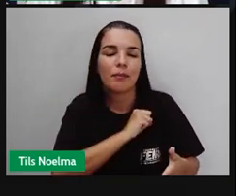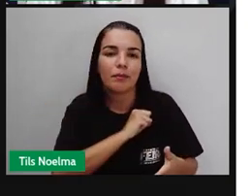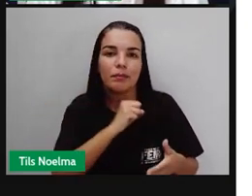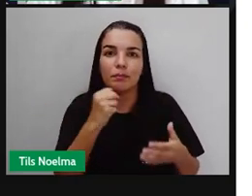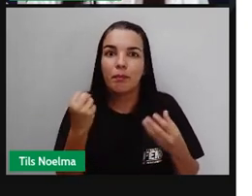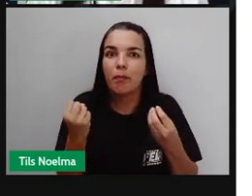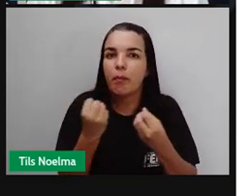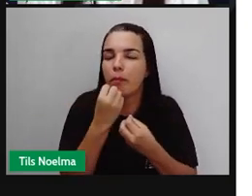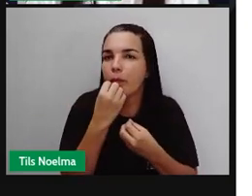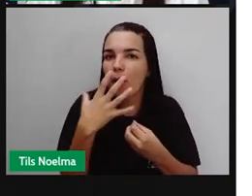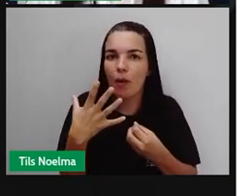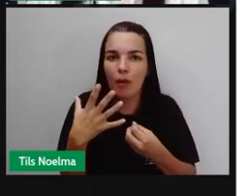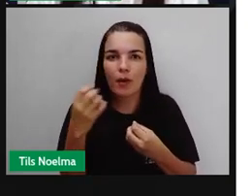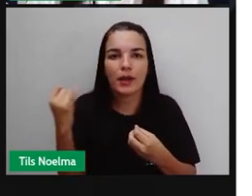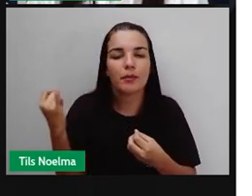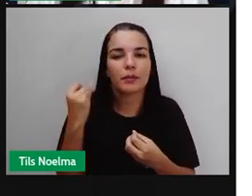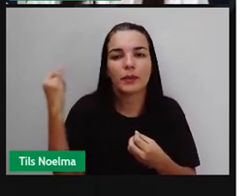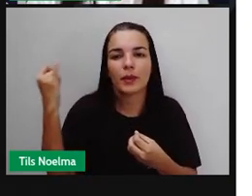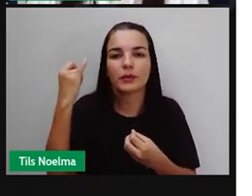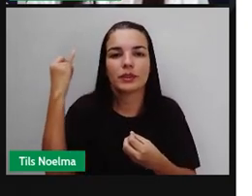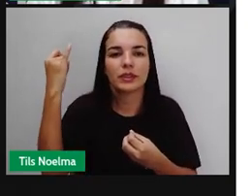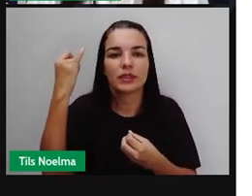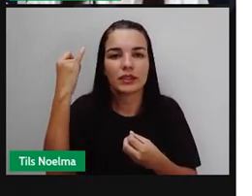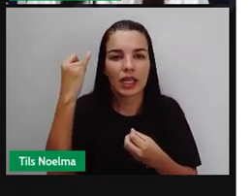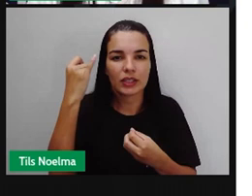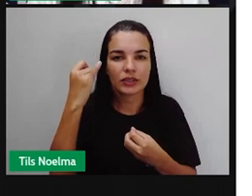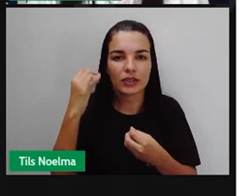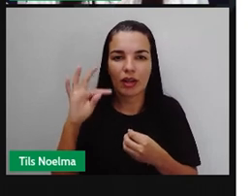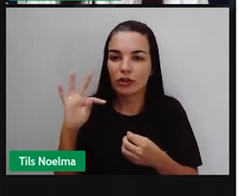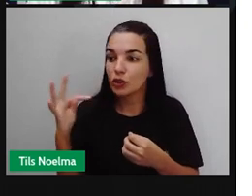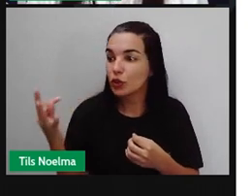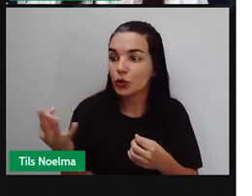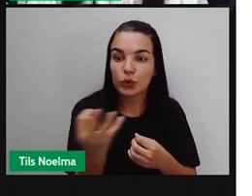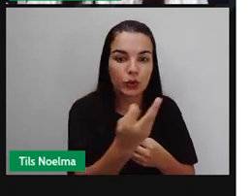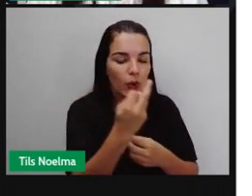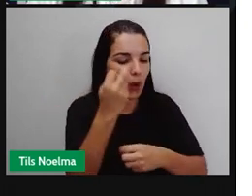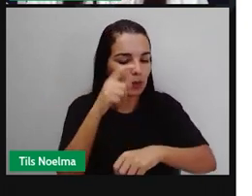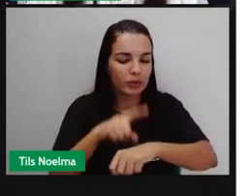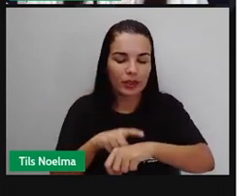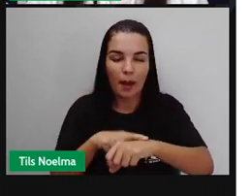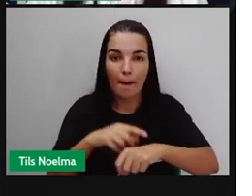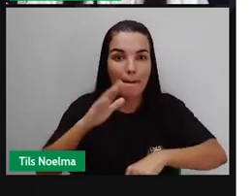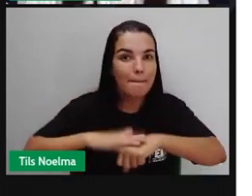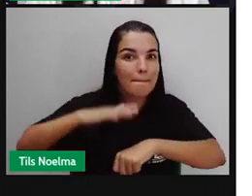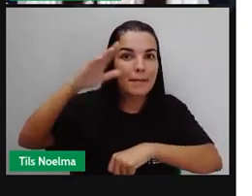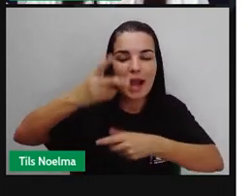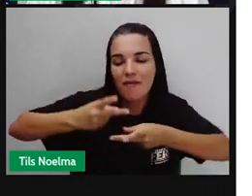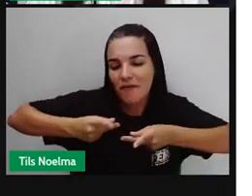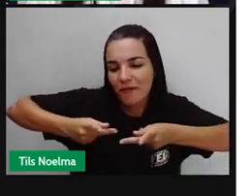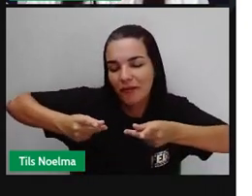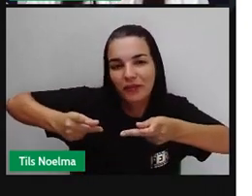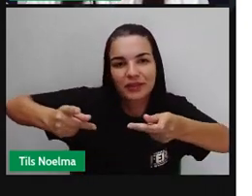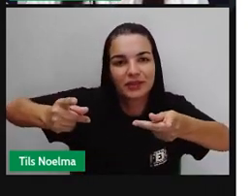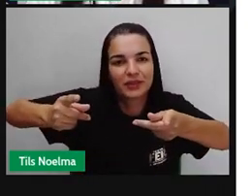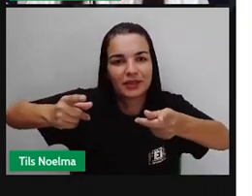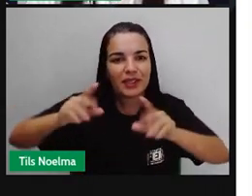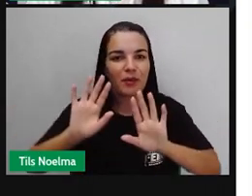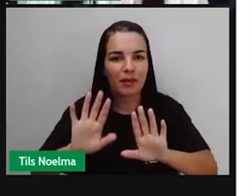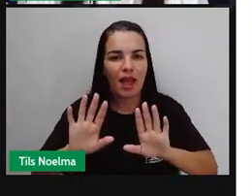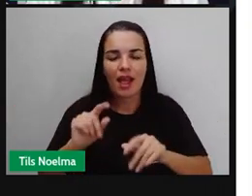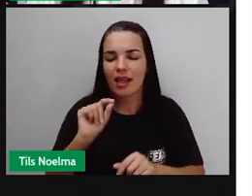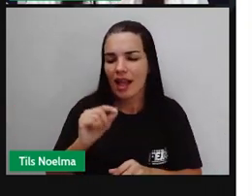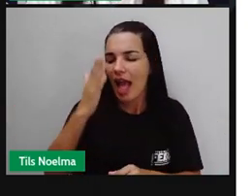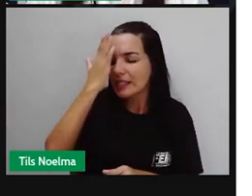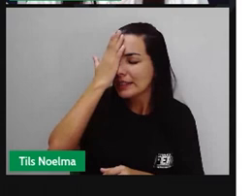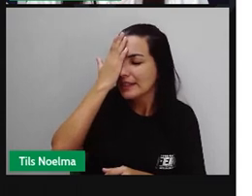é um clássico, né? O grande clássico de todos os tempos. Um dos livros mais vendidos aí. As sábias recantadoras e